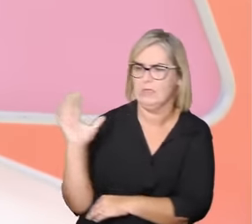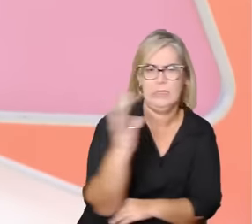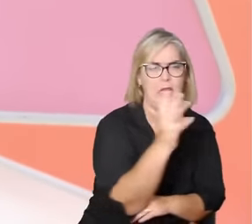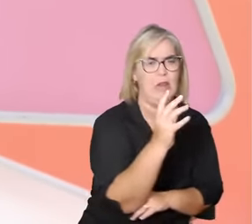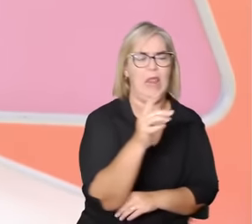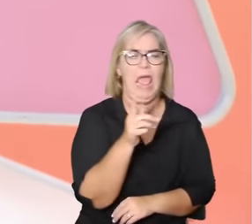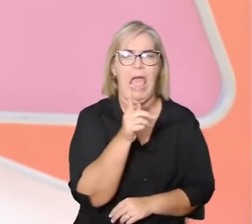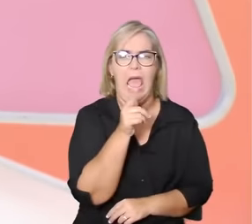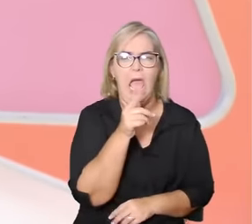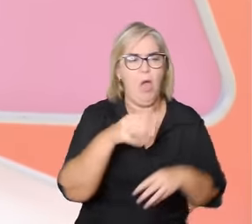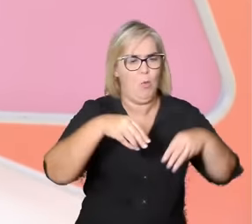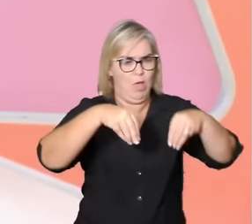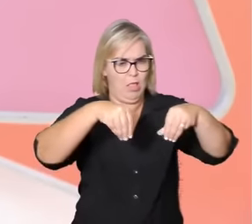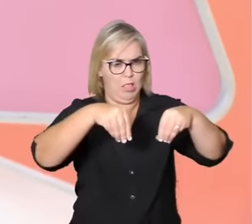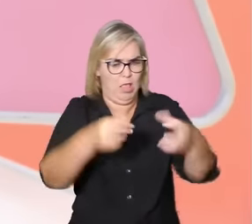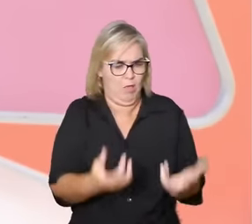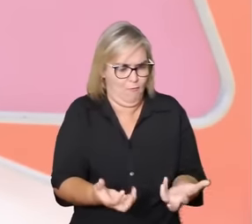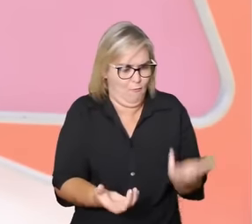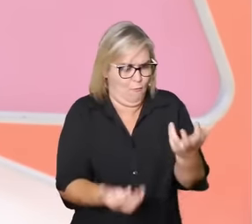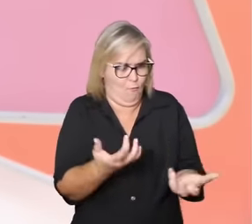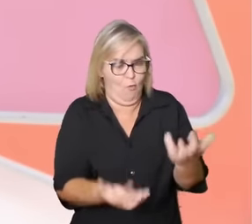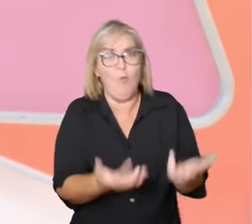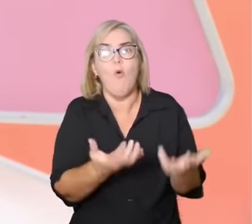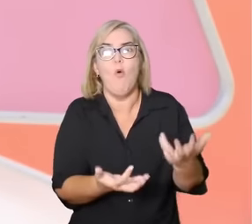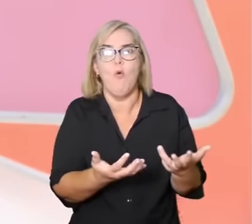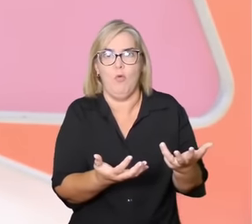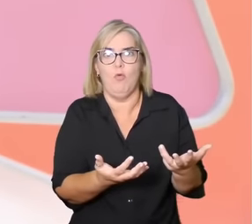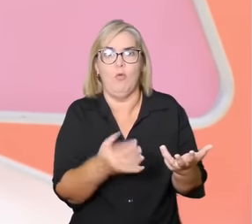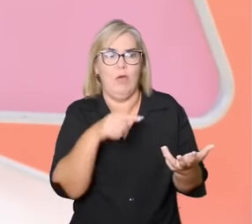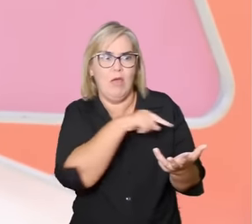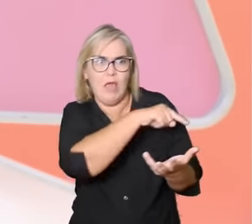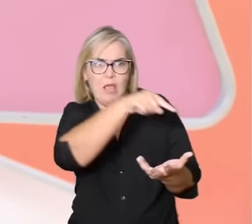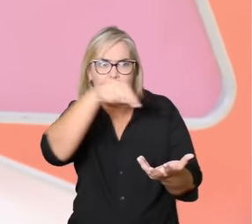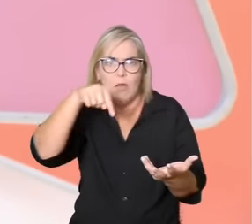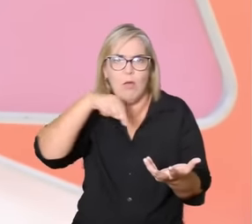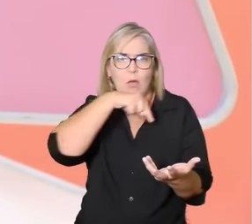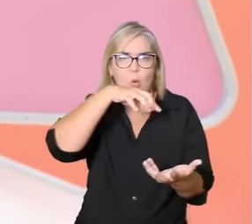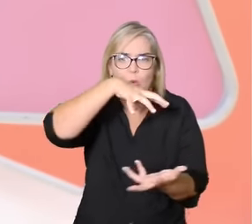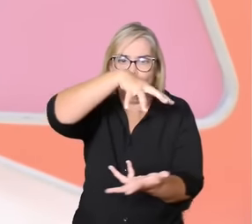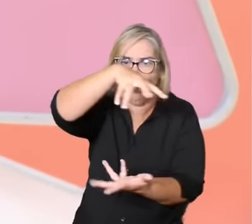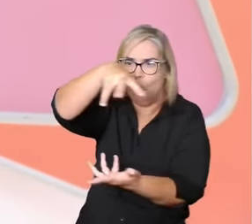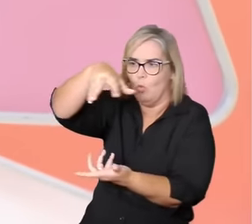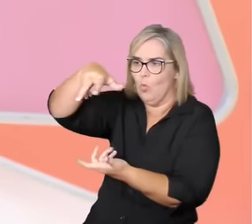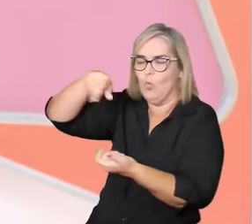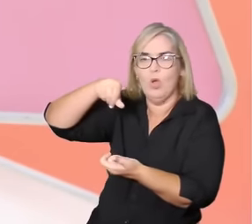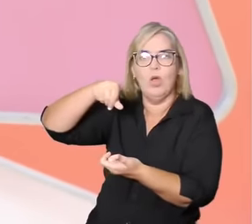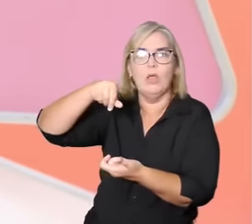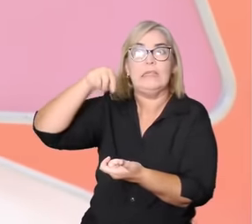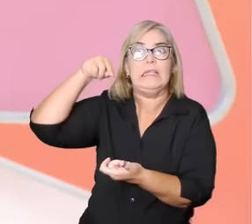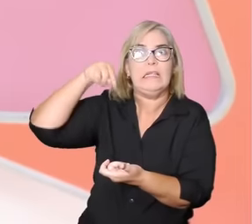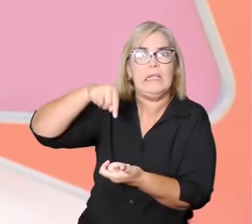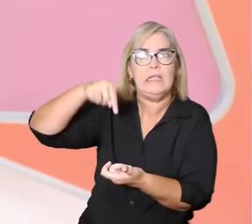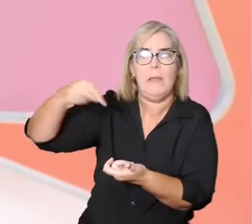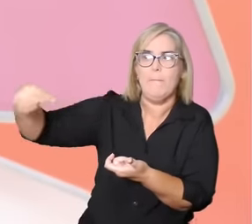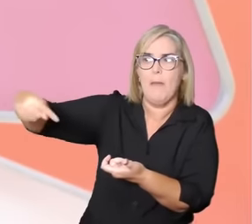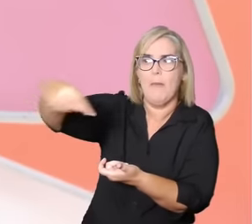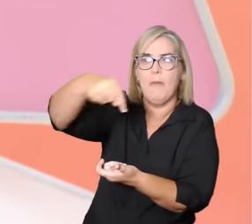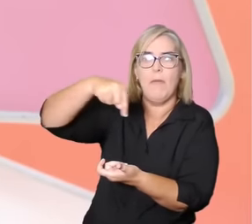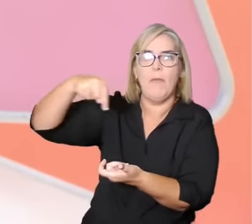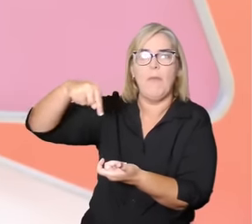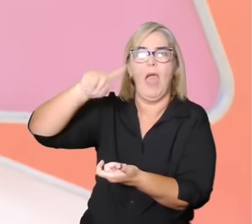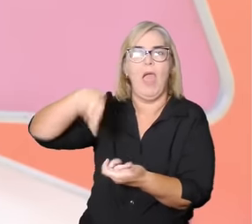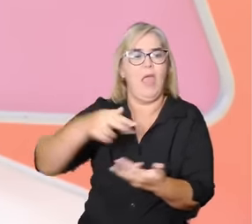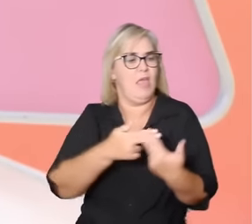terra o fogo outros elementos que formam o universo apegam-se a plurismos subjetivos